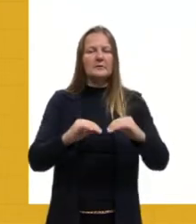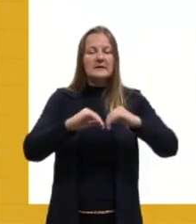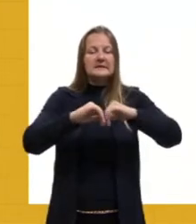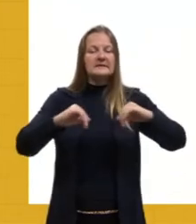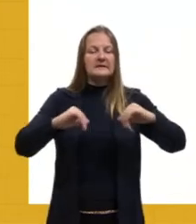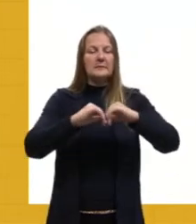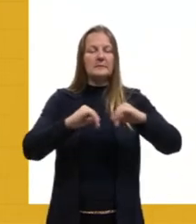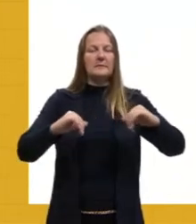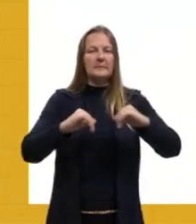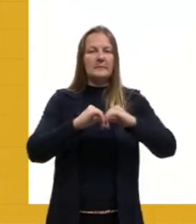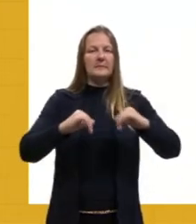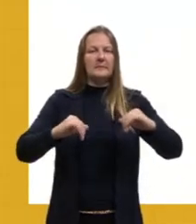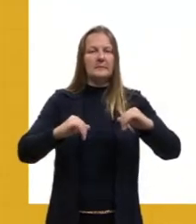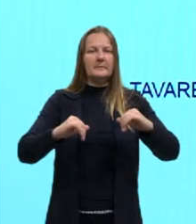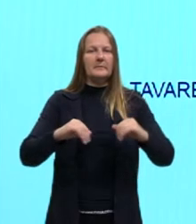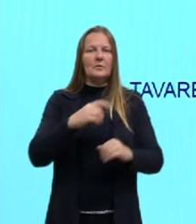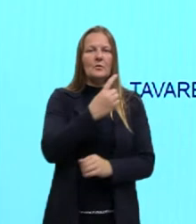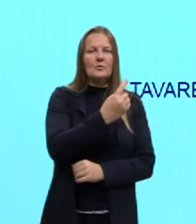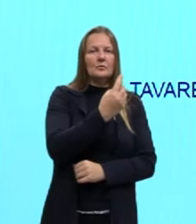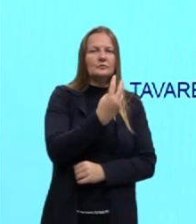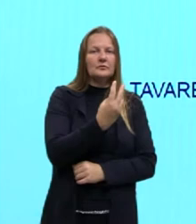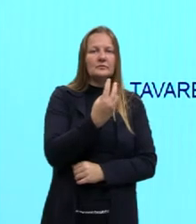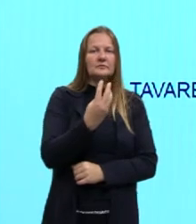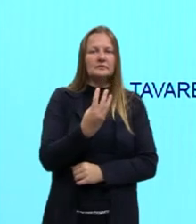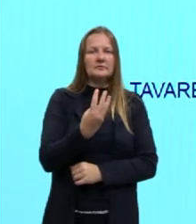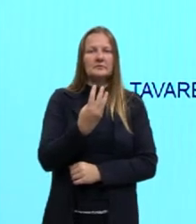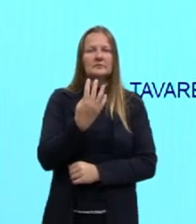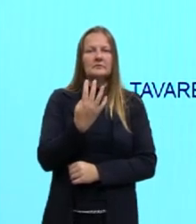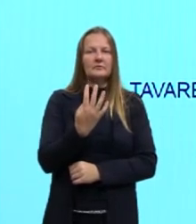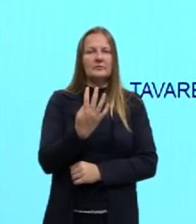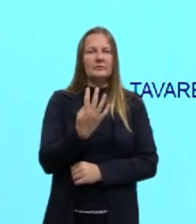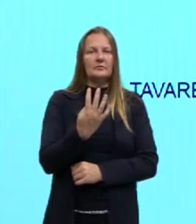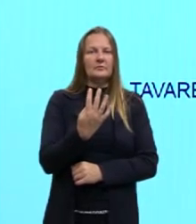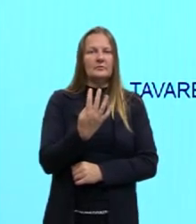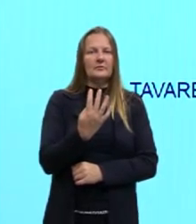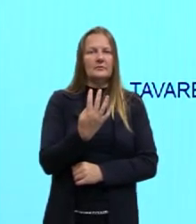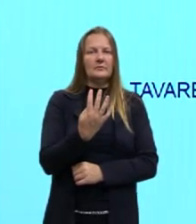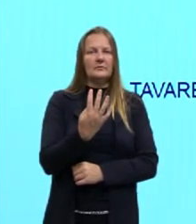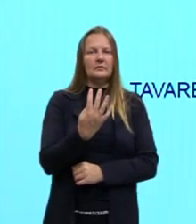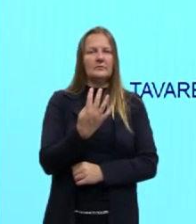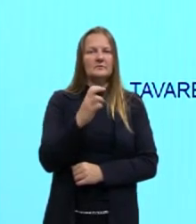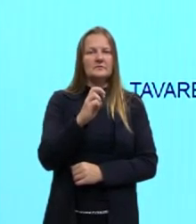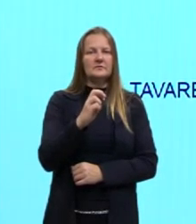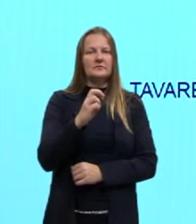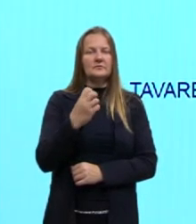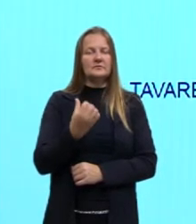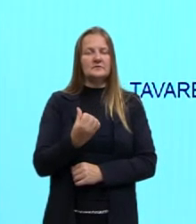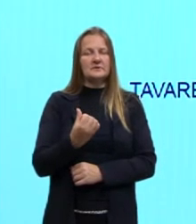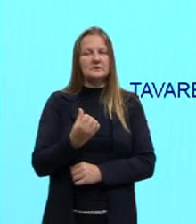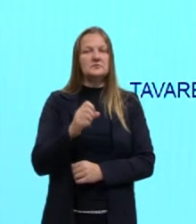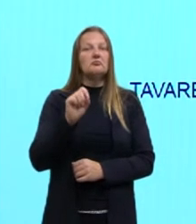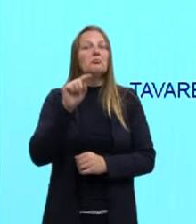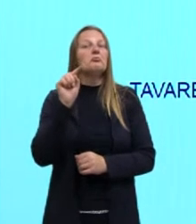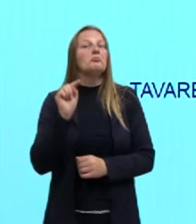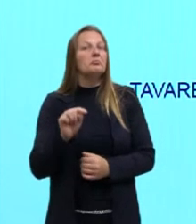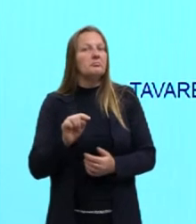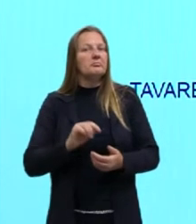vocês acham? Na etapa 1, 2, 3, 5 ou 6?